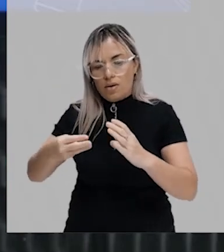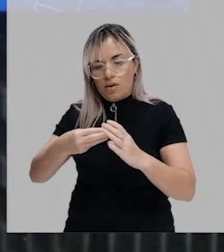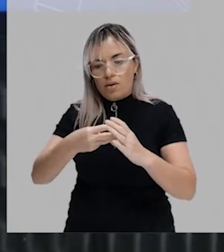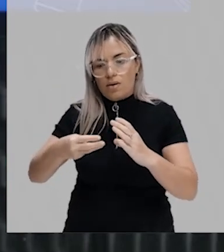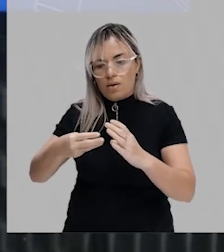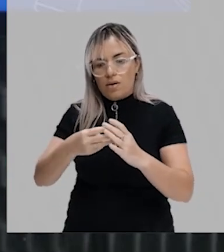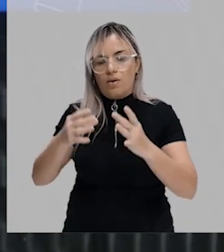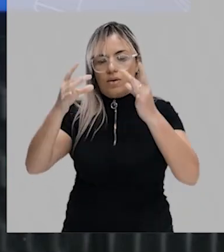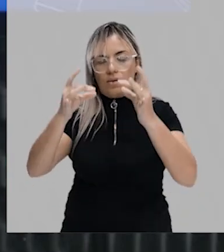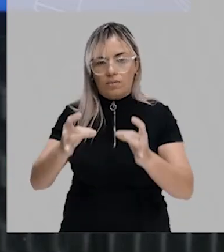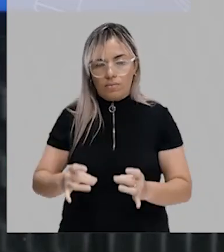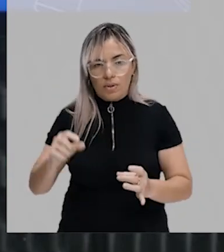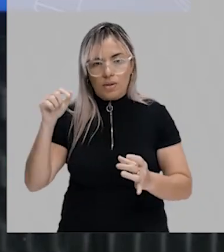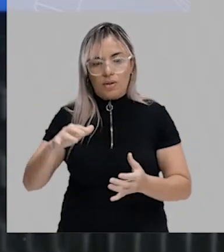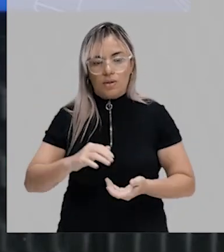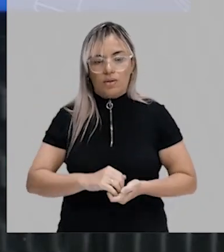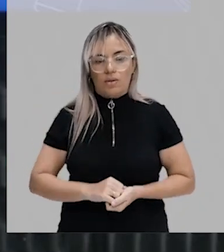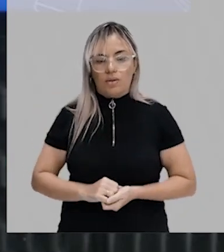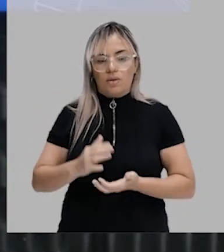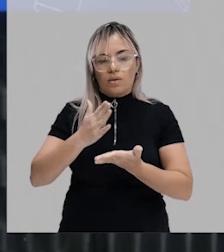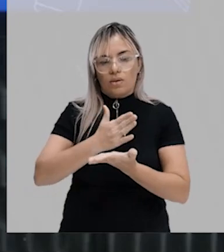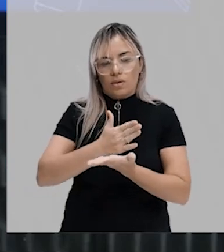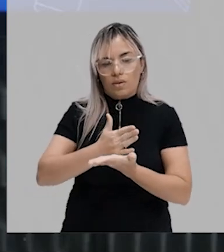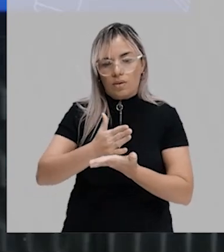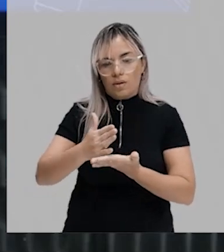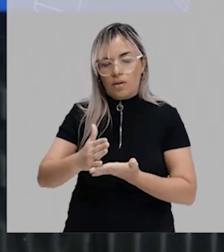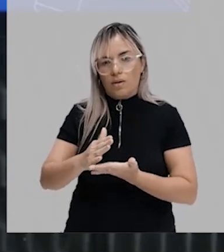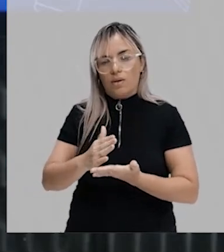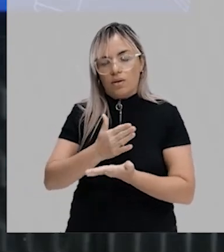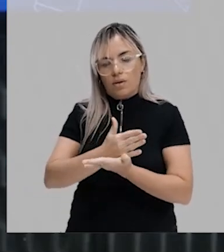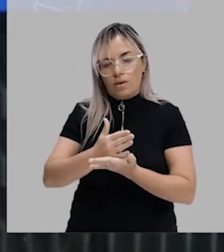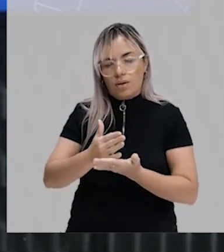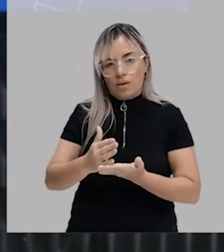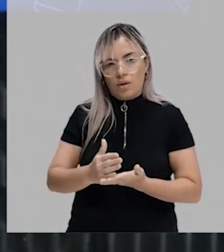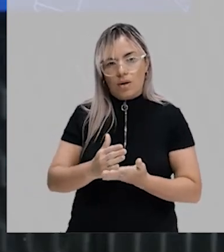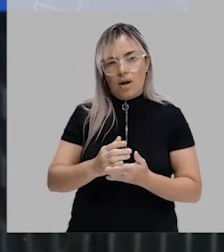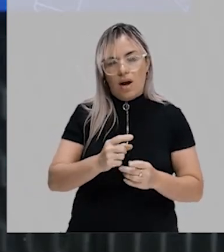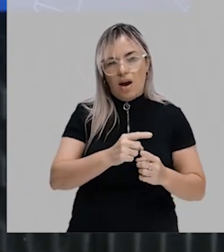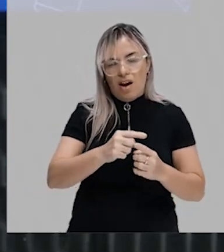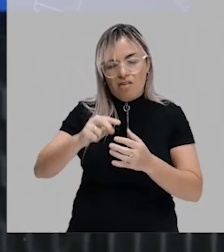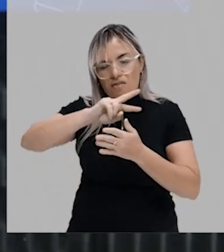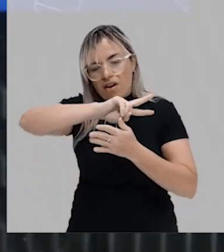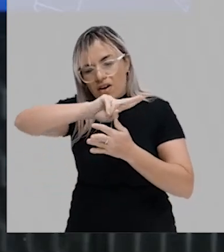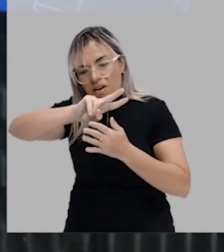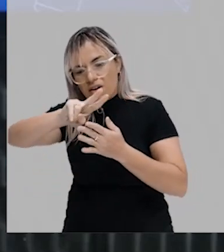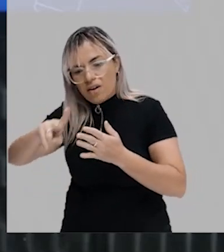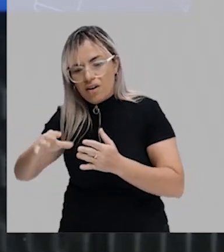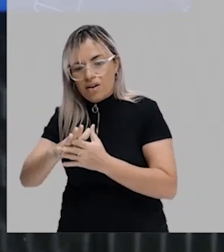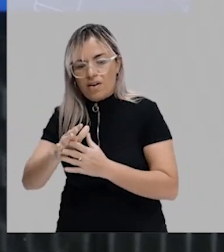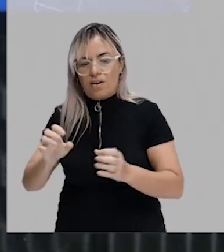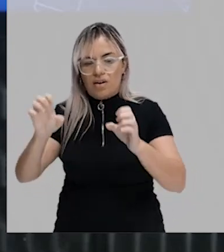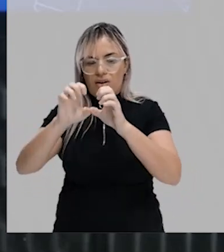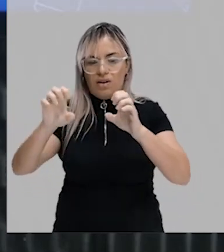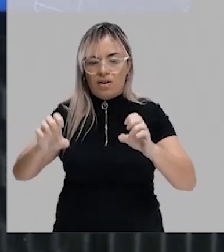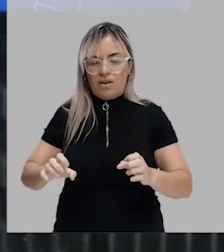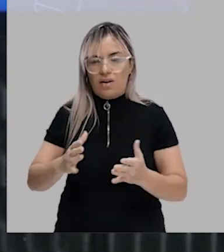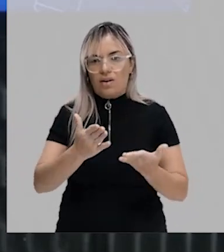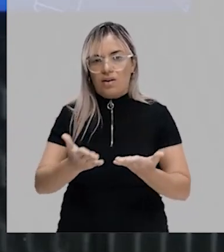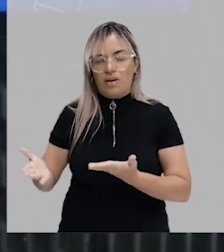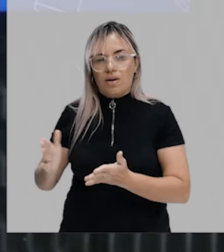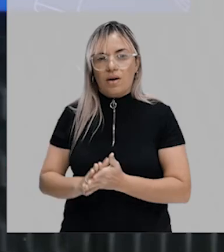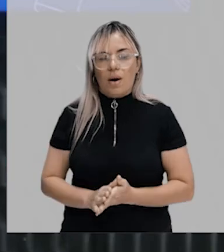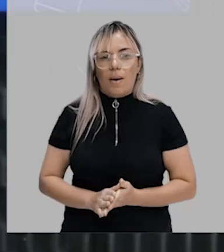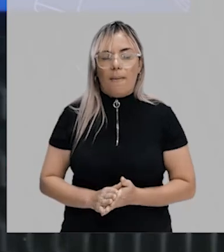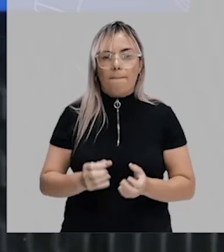especializações. Inicialmente, elas vão começar a se multiplicar, tá? E formar estruturas como vocês